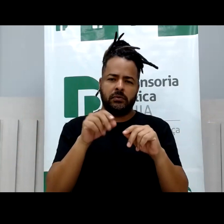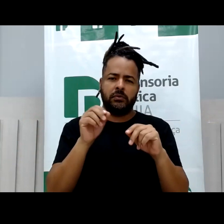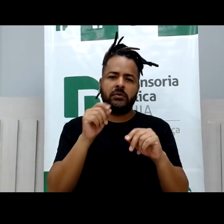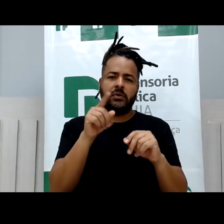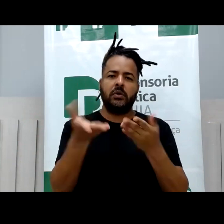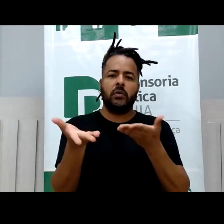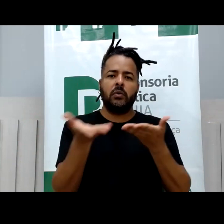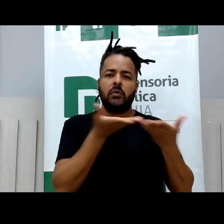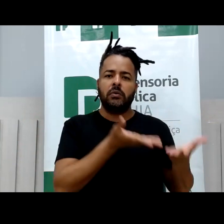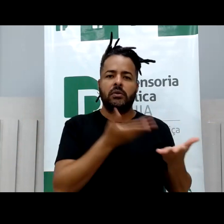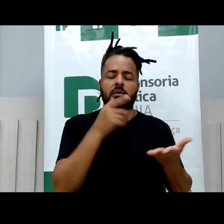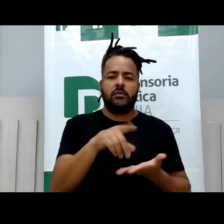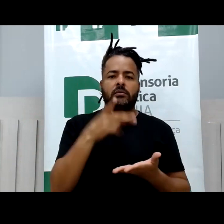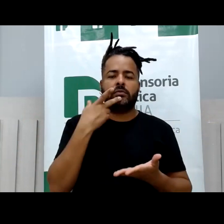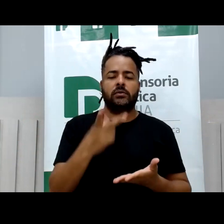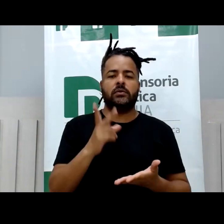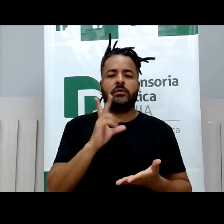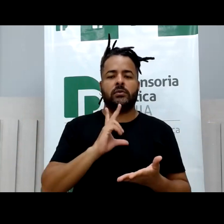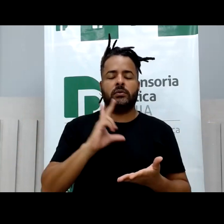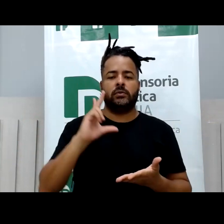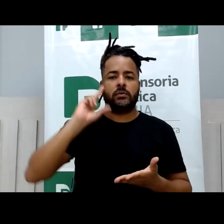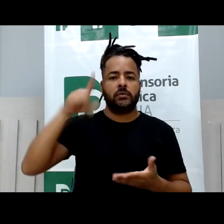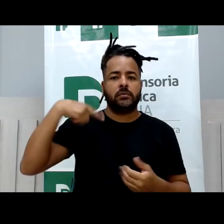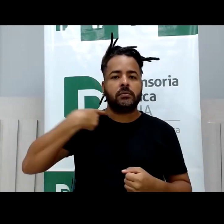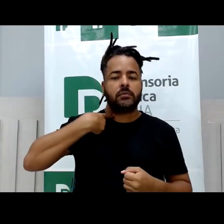chamar aqui a doutora Fernanda Barreto,